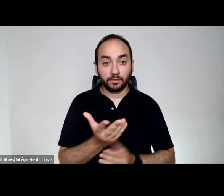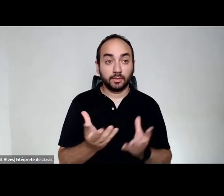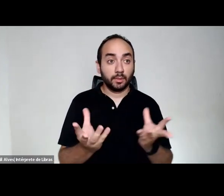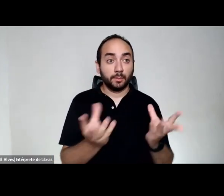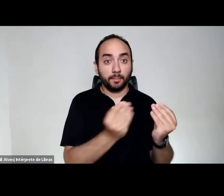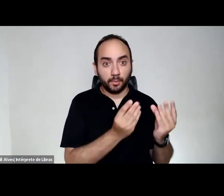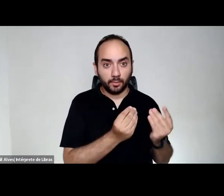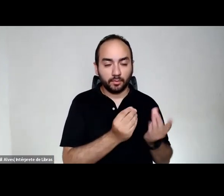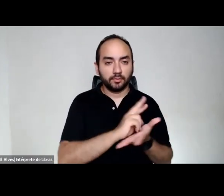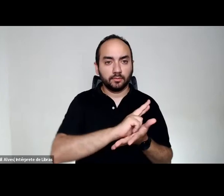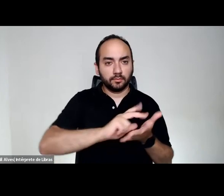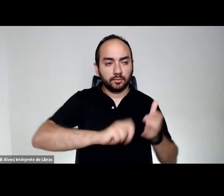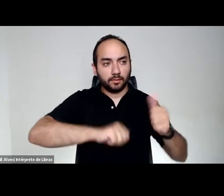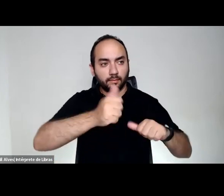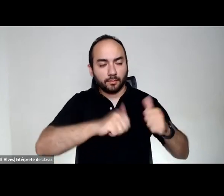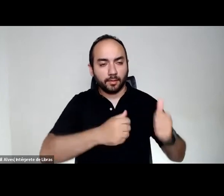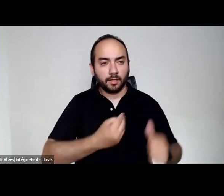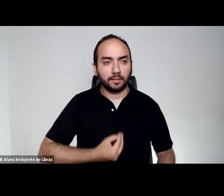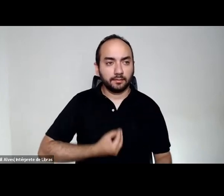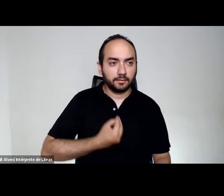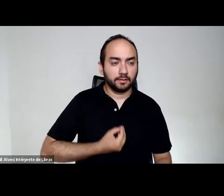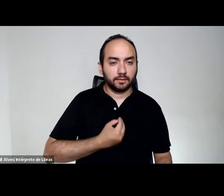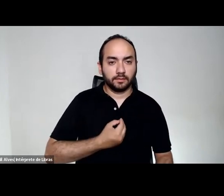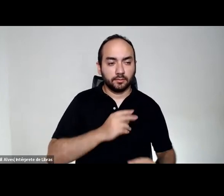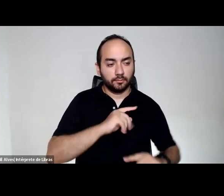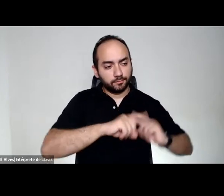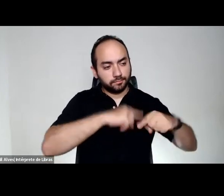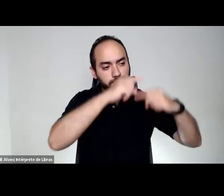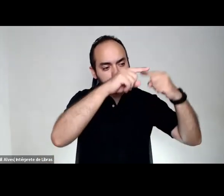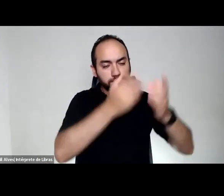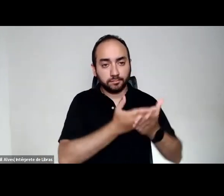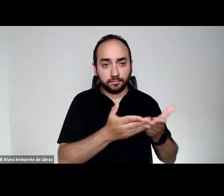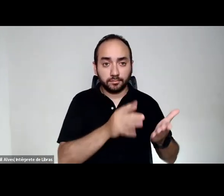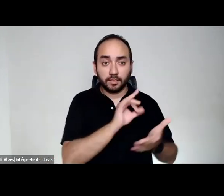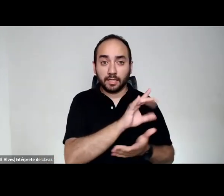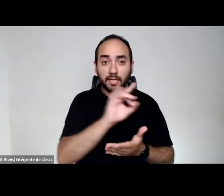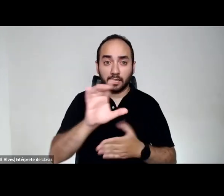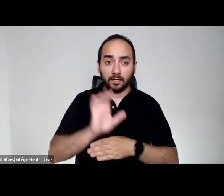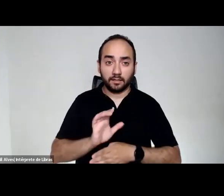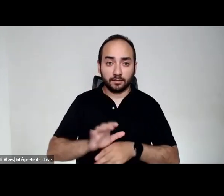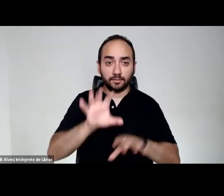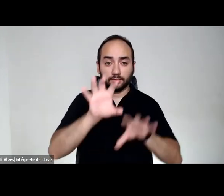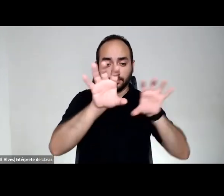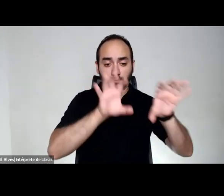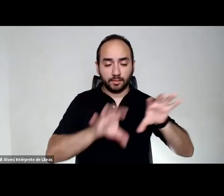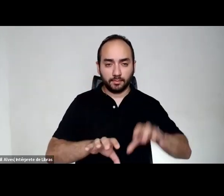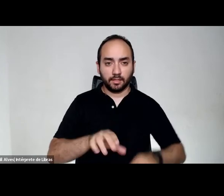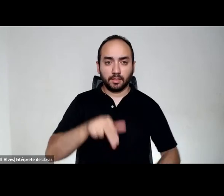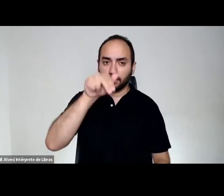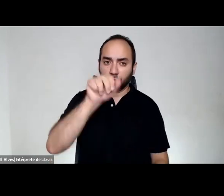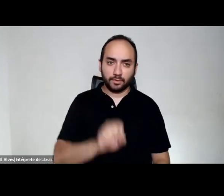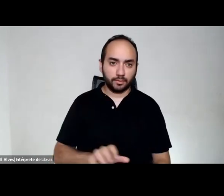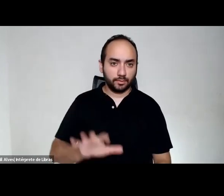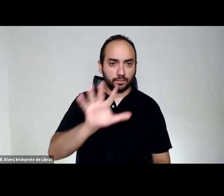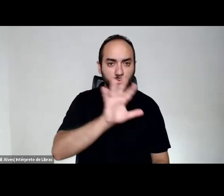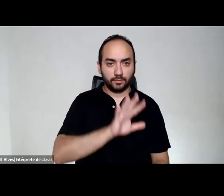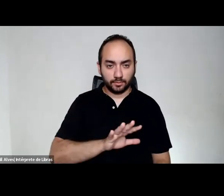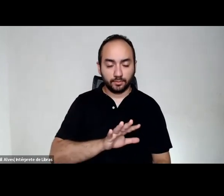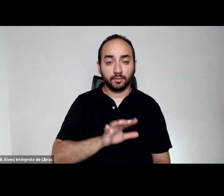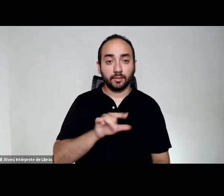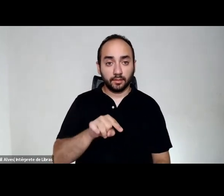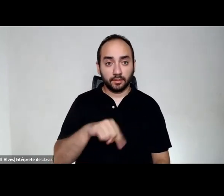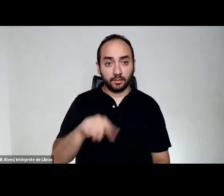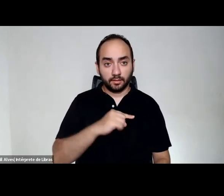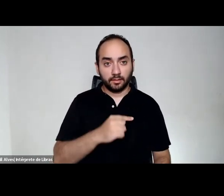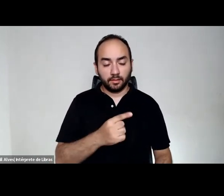programação, a qualidade da programação que vem sendo desenvolvida em cada Estado brasileiro, do Norte ao Sul, do país. A gente tem